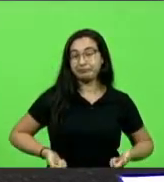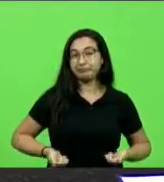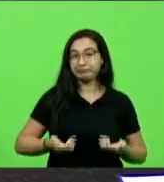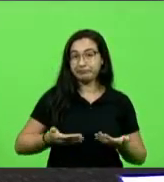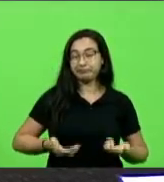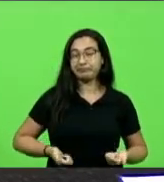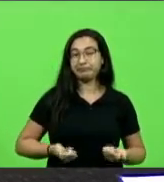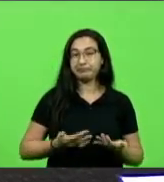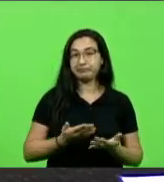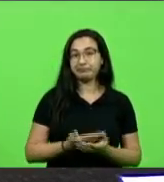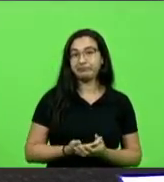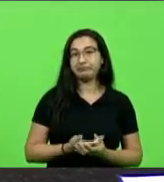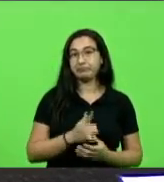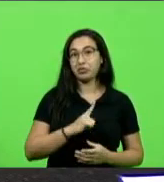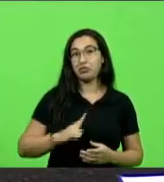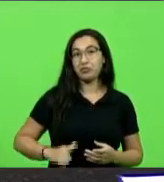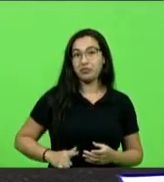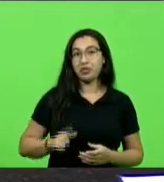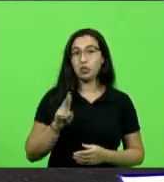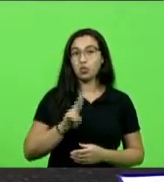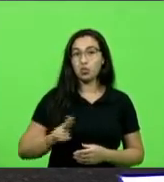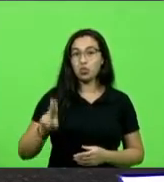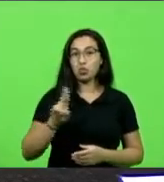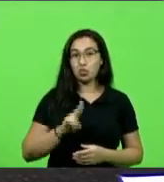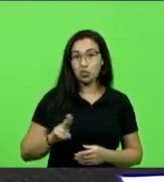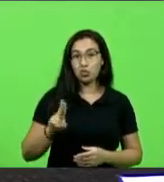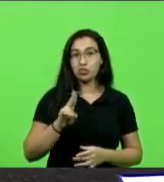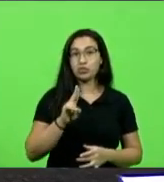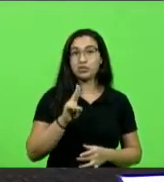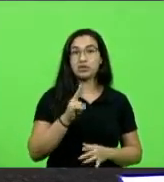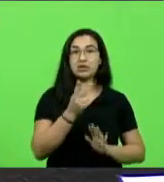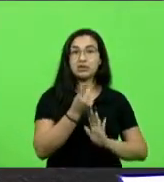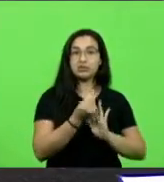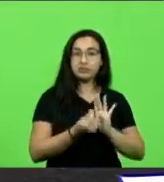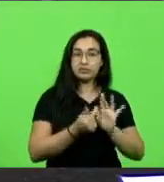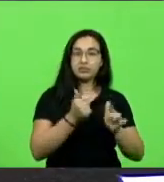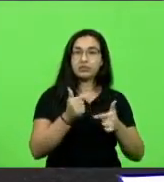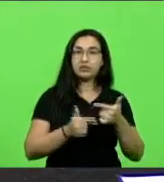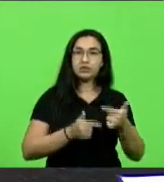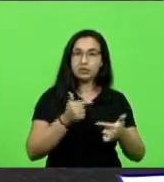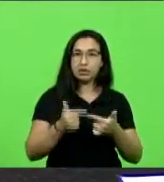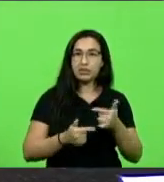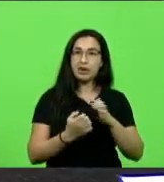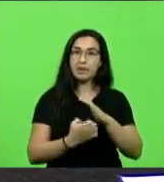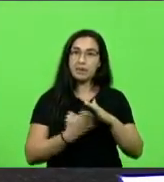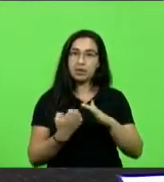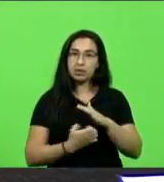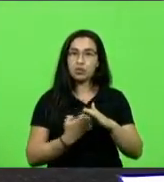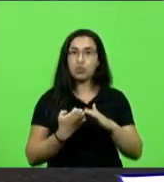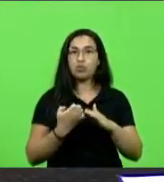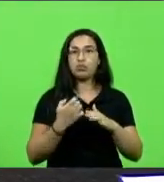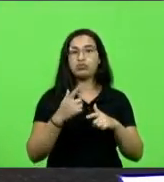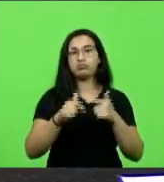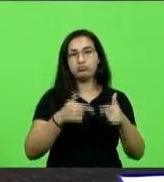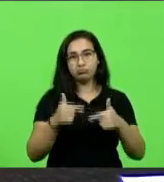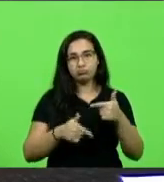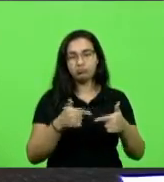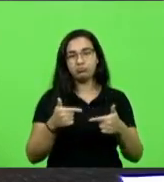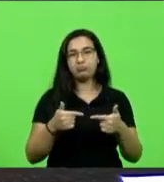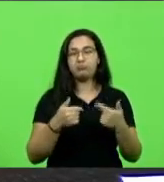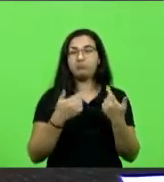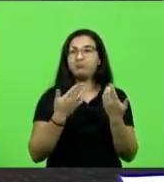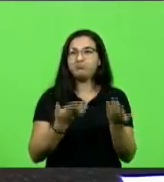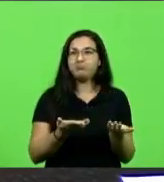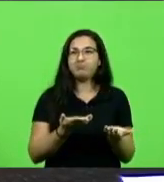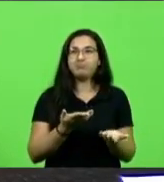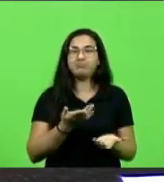trabalho de outros. Ele usa o fruto do trabalho do trabalhador, do empreendedor. Portanto, ele não tem recursos próprios. O